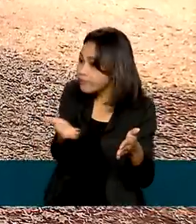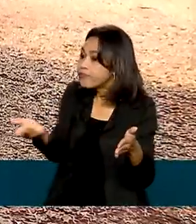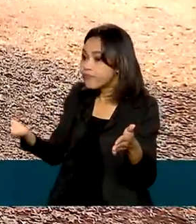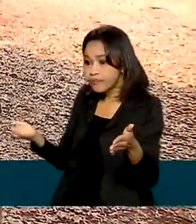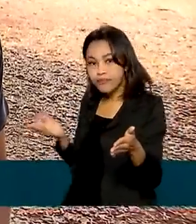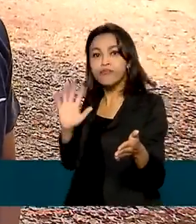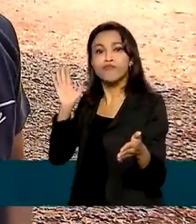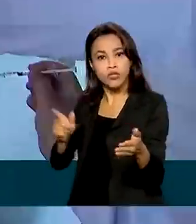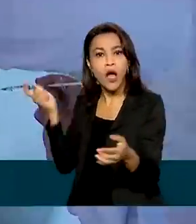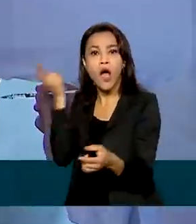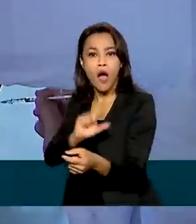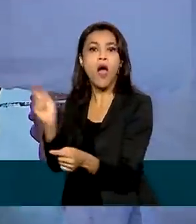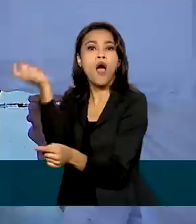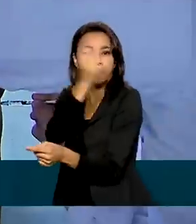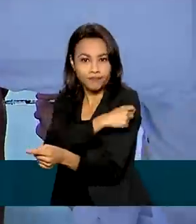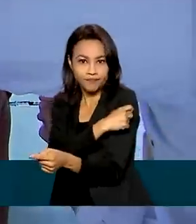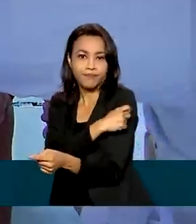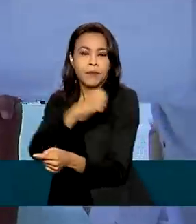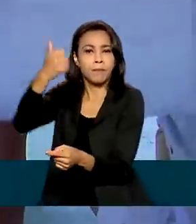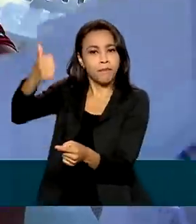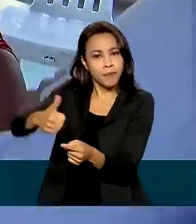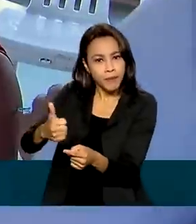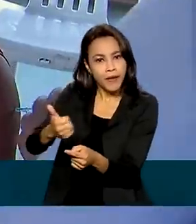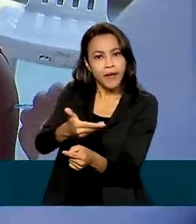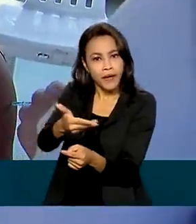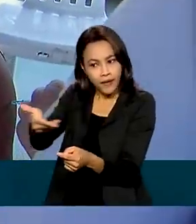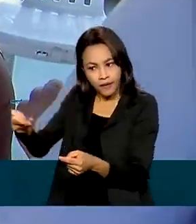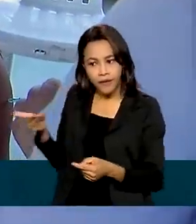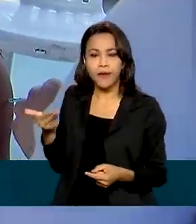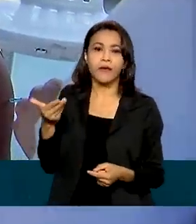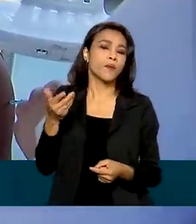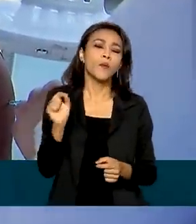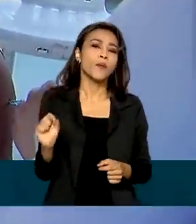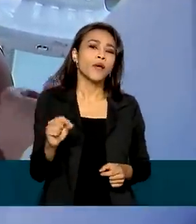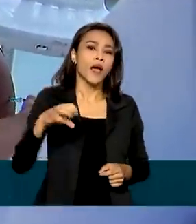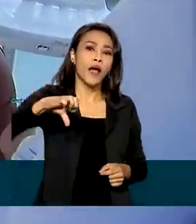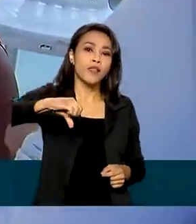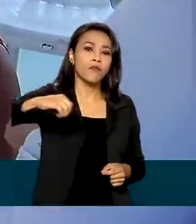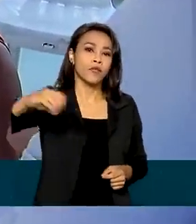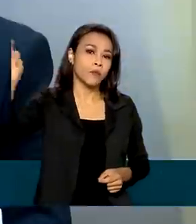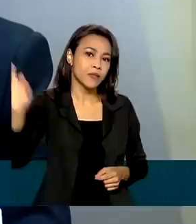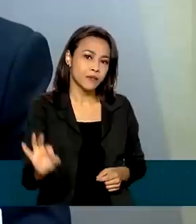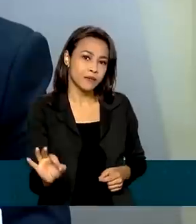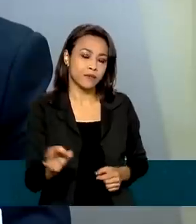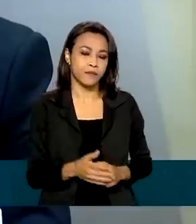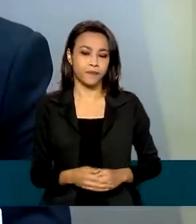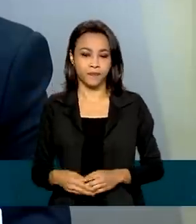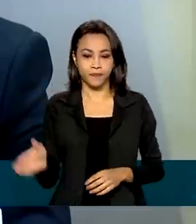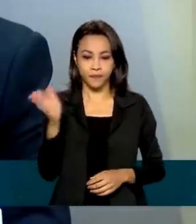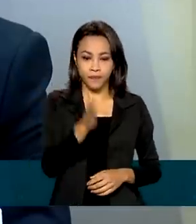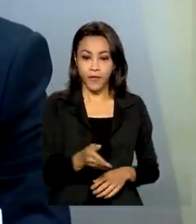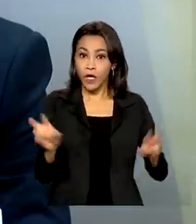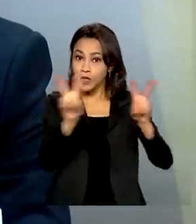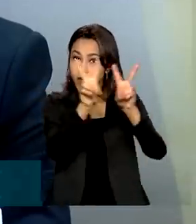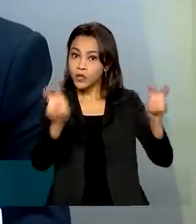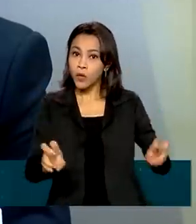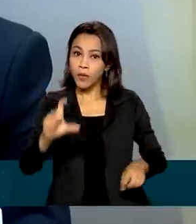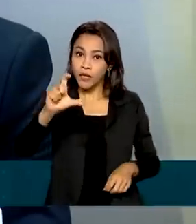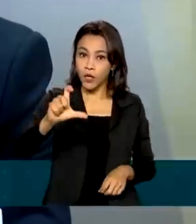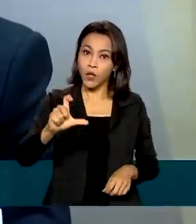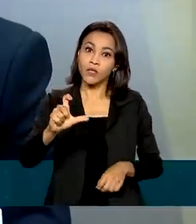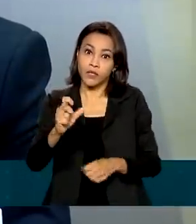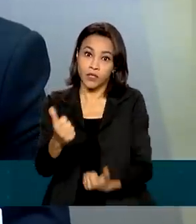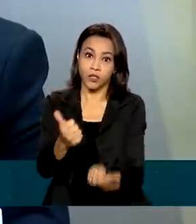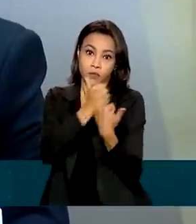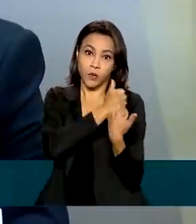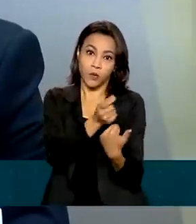cobertura vacinal com a primeira dose superior a 90%. Em relação à dose de reforço, nós encaminhamos